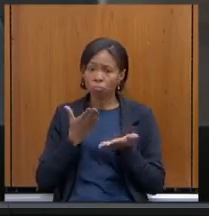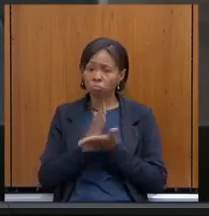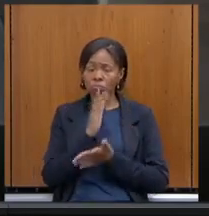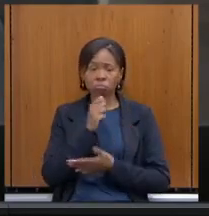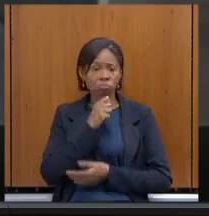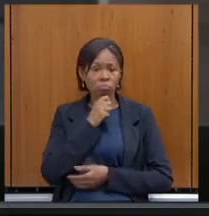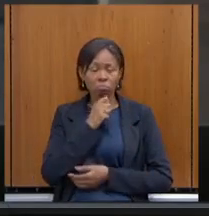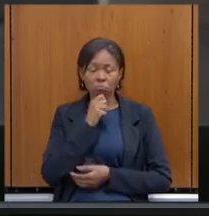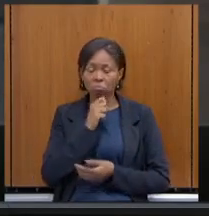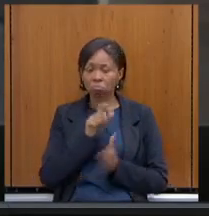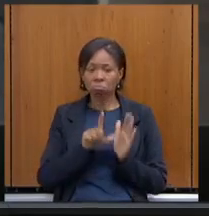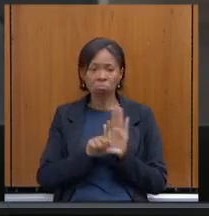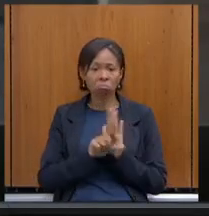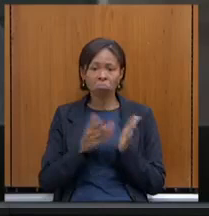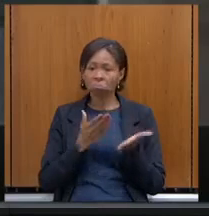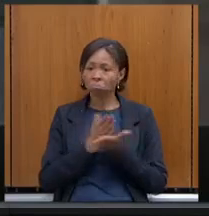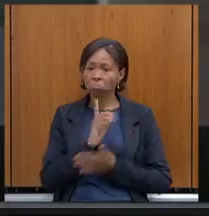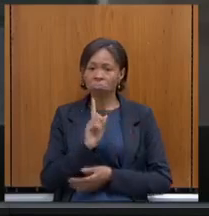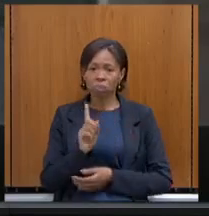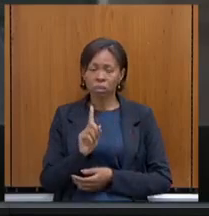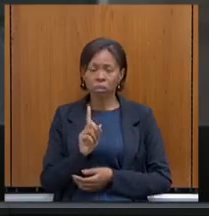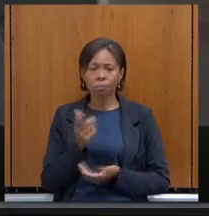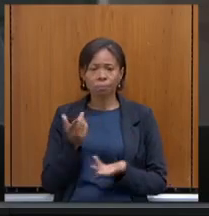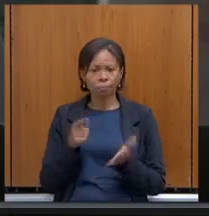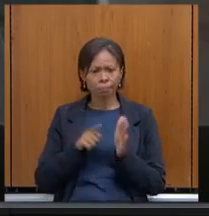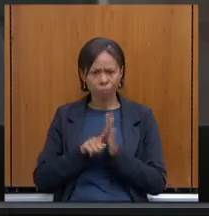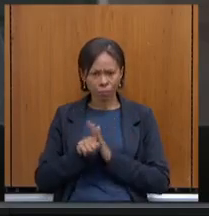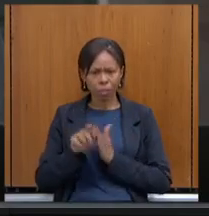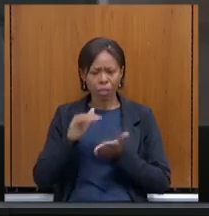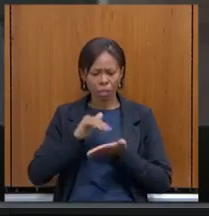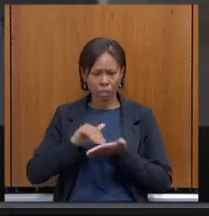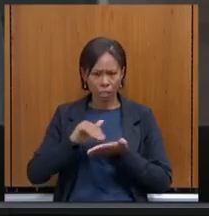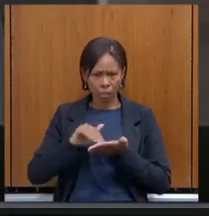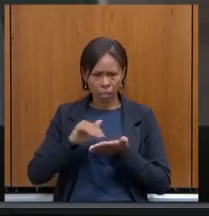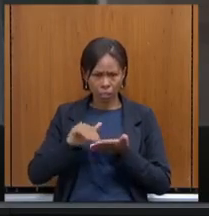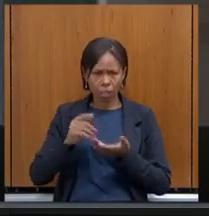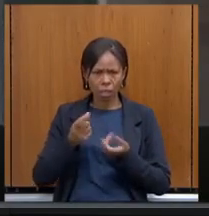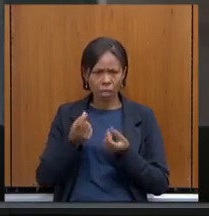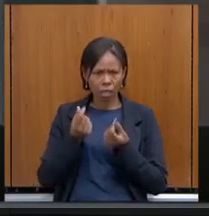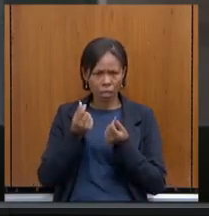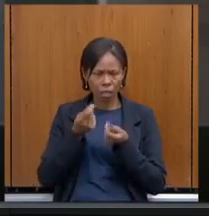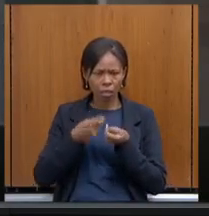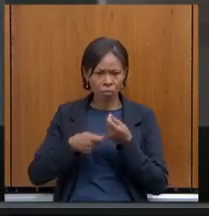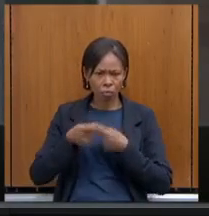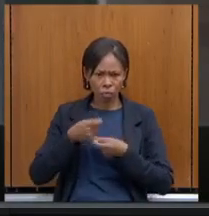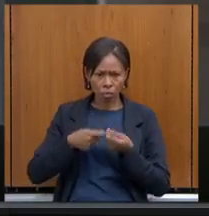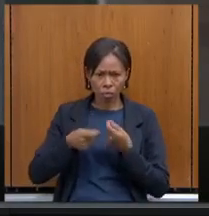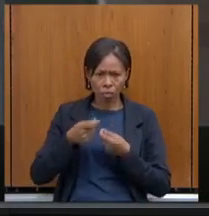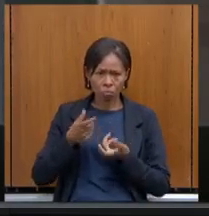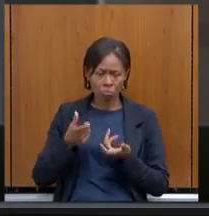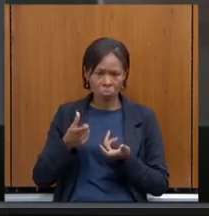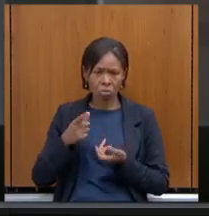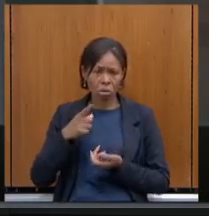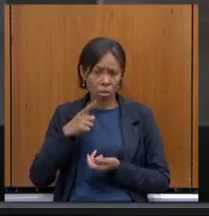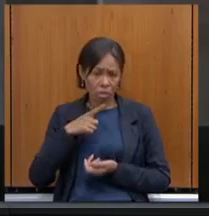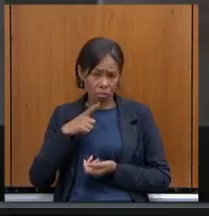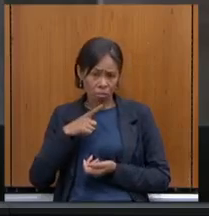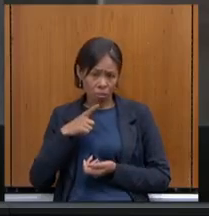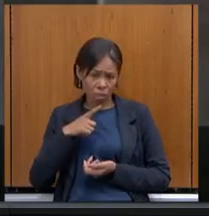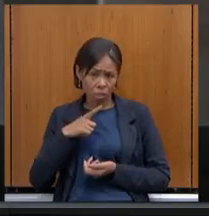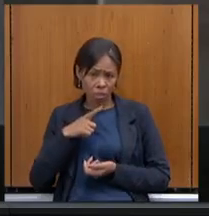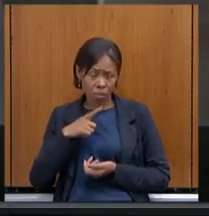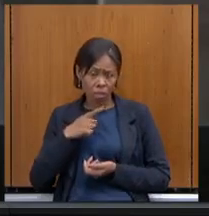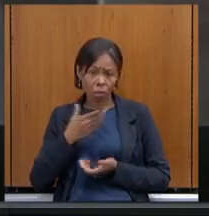Pergunta-se, a Fazenda planeja dispor de dotações para cumprir